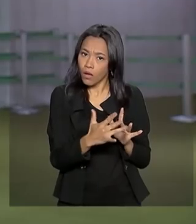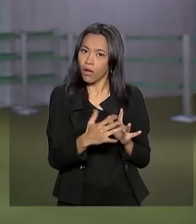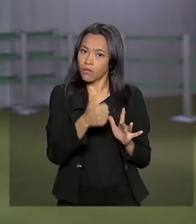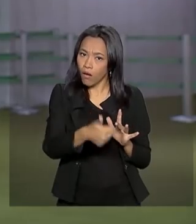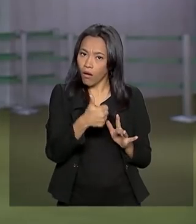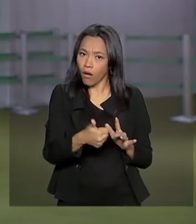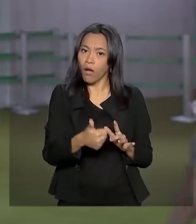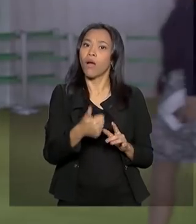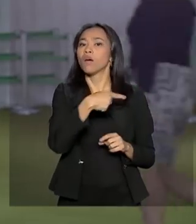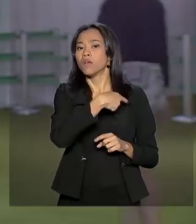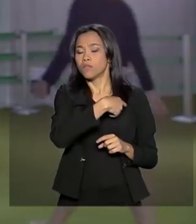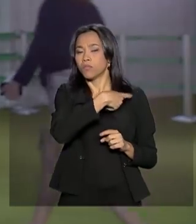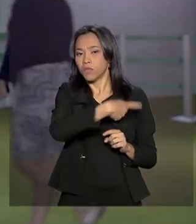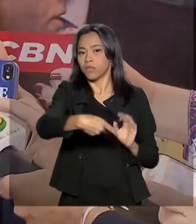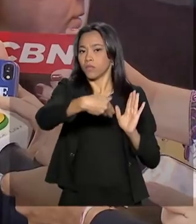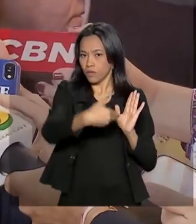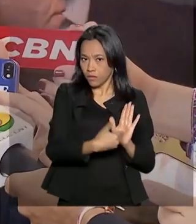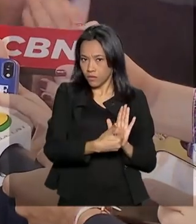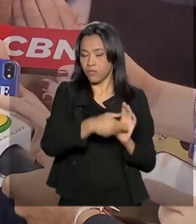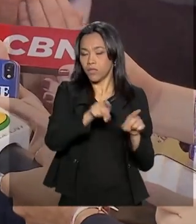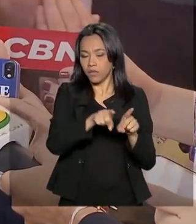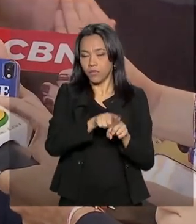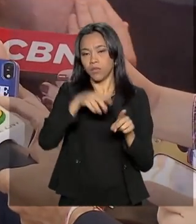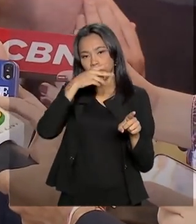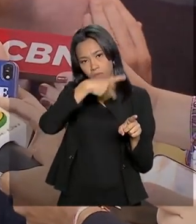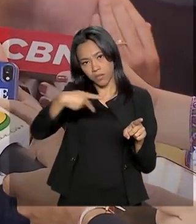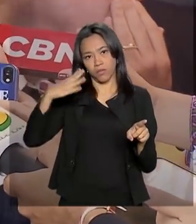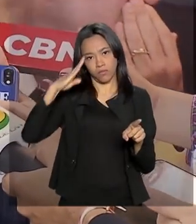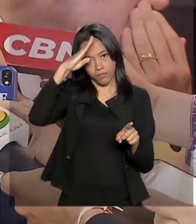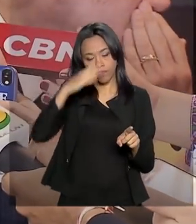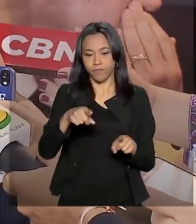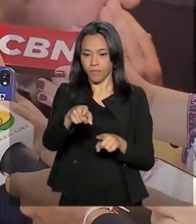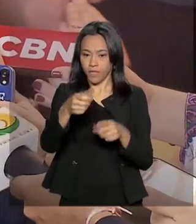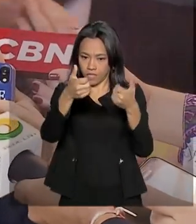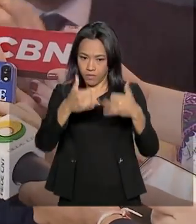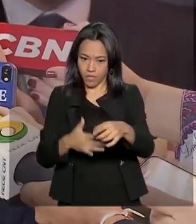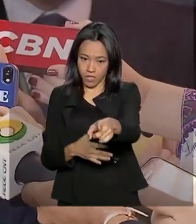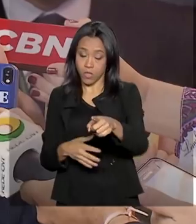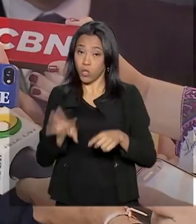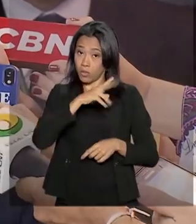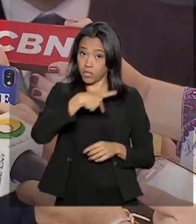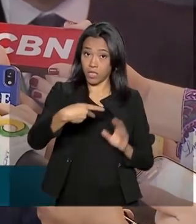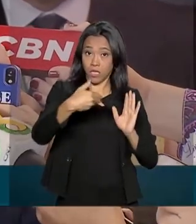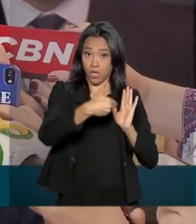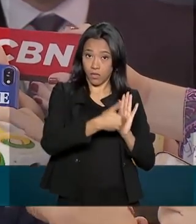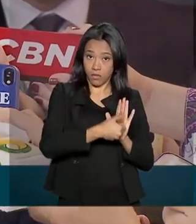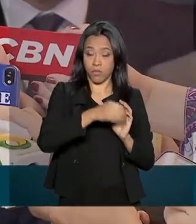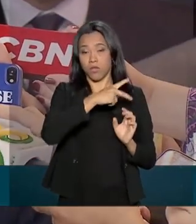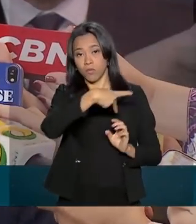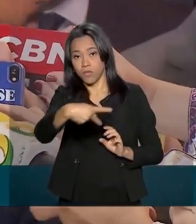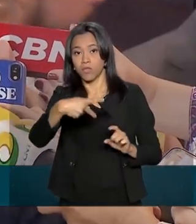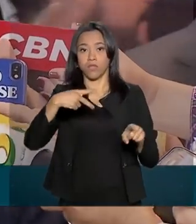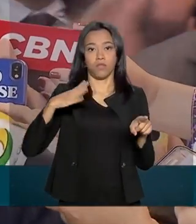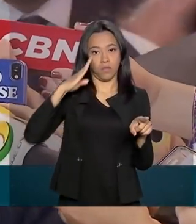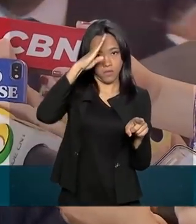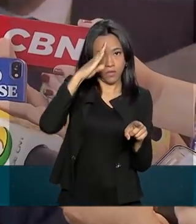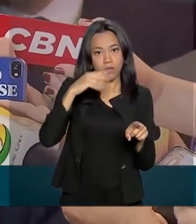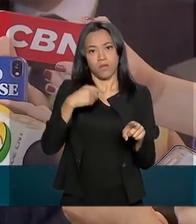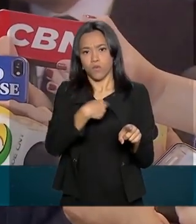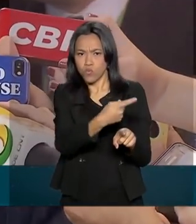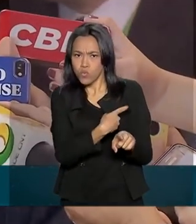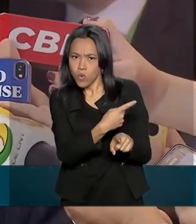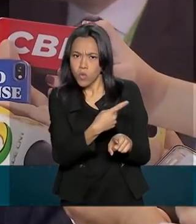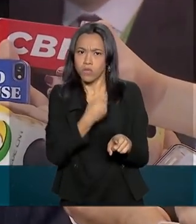Bolsonaro. Acompanhe. O presidente da República e o presidente da Câmara estão construindo um clima